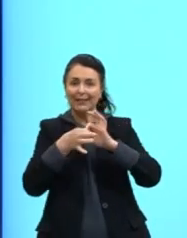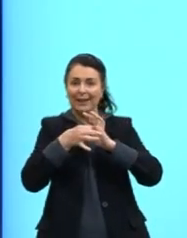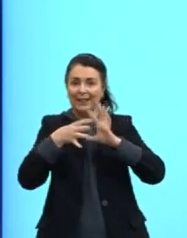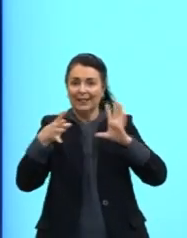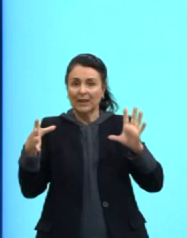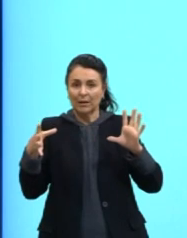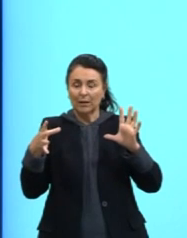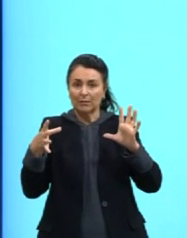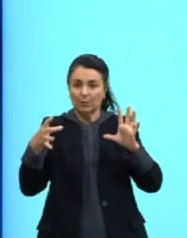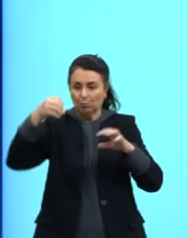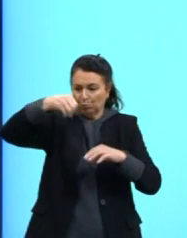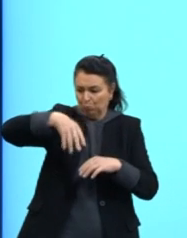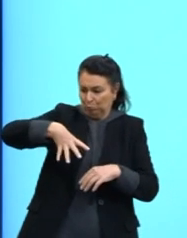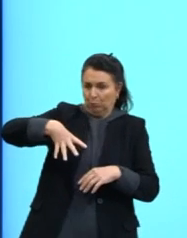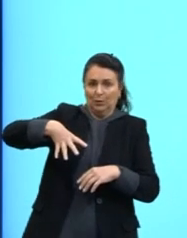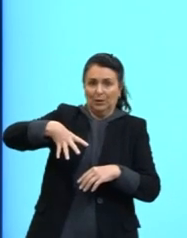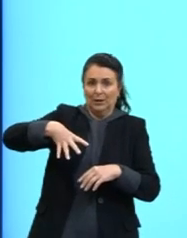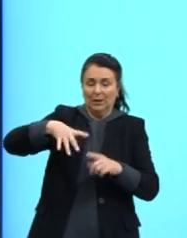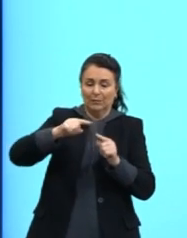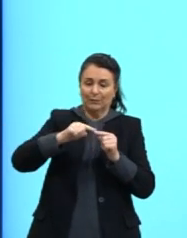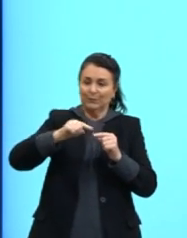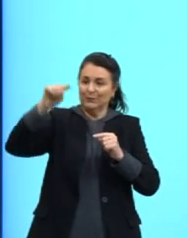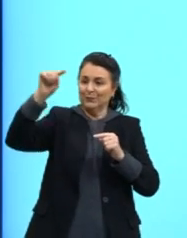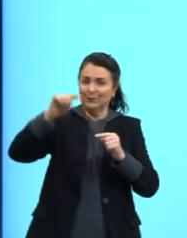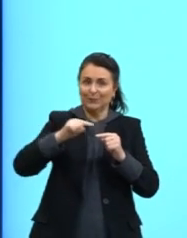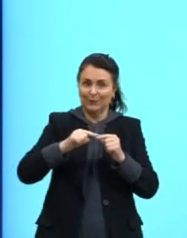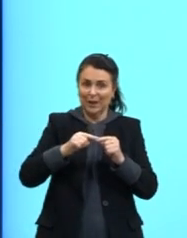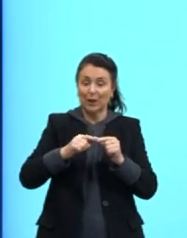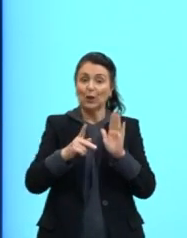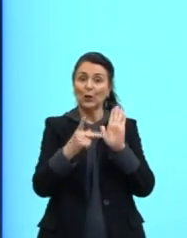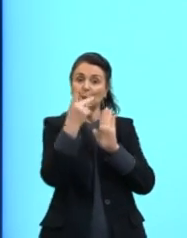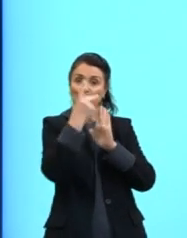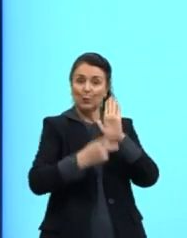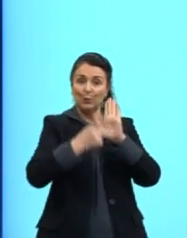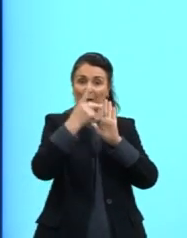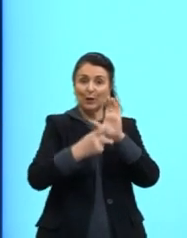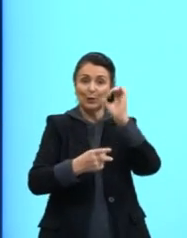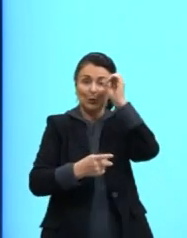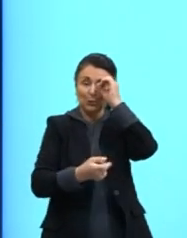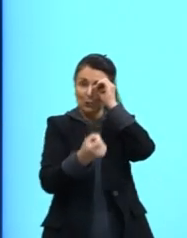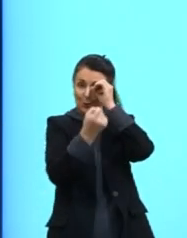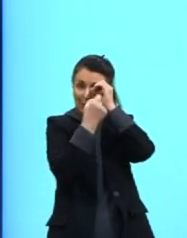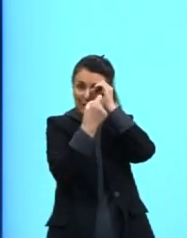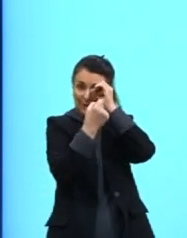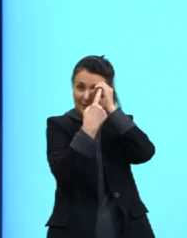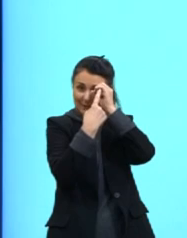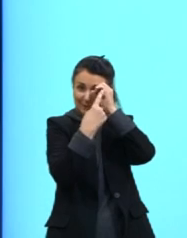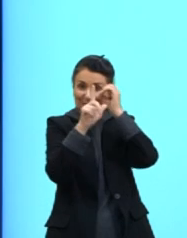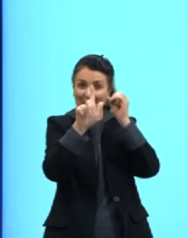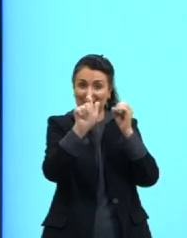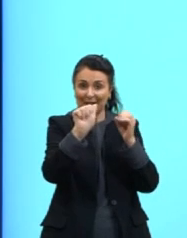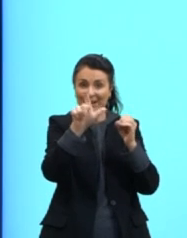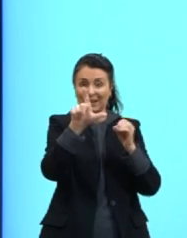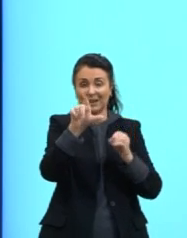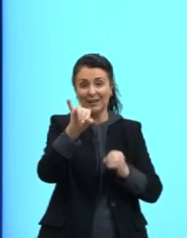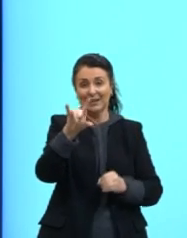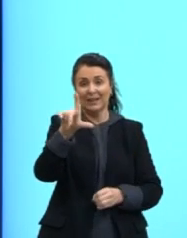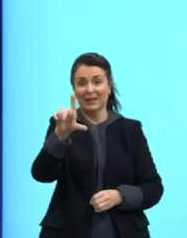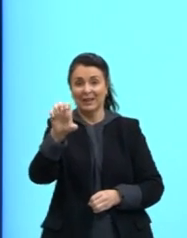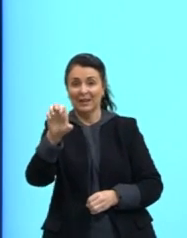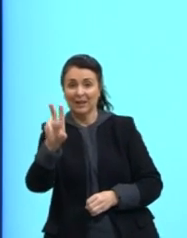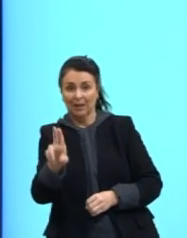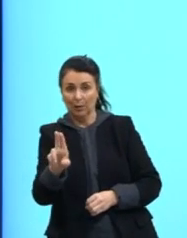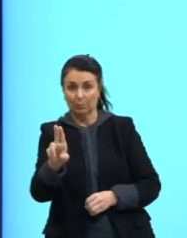aceleração nos planos inclinados de Galileu. Galileu Galilei, ele foi um cara muito importante para a física,